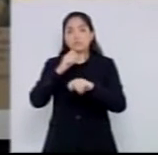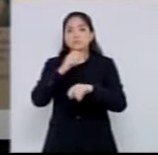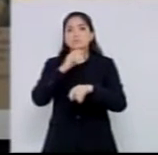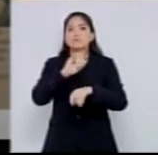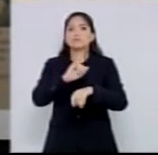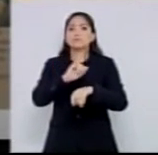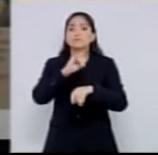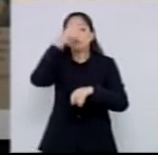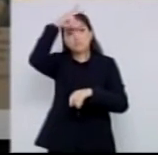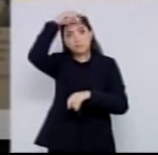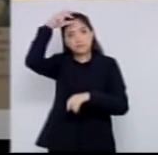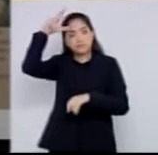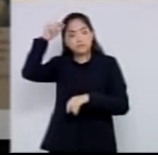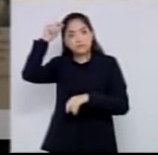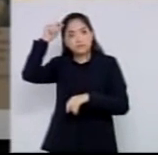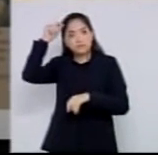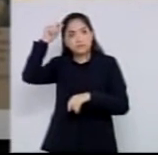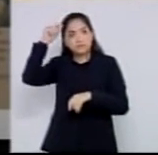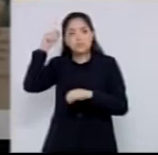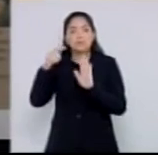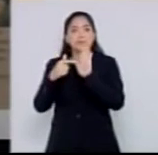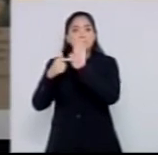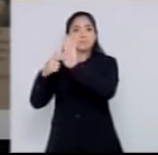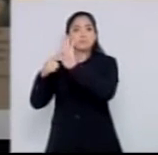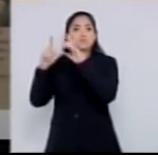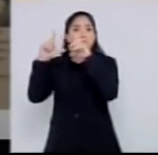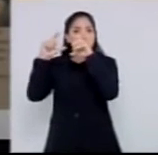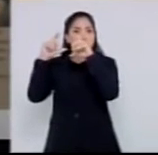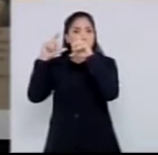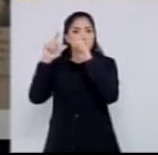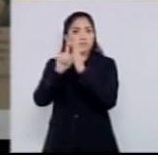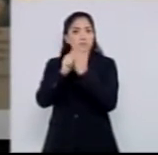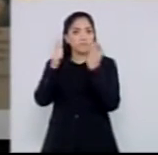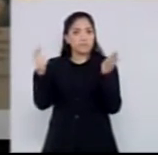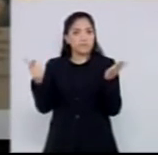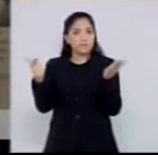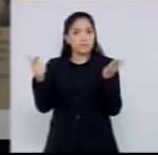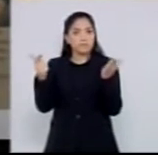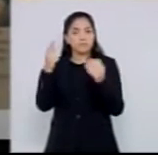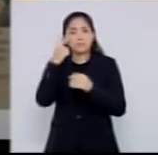aí a prefeitura manda a foto para o jornal, e cortaram eu lá,